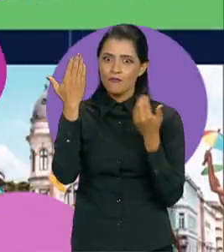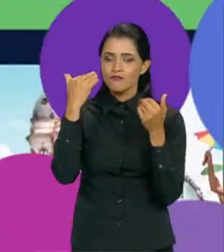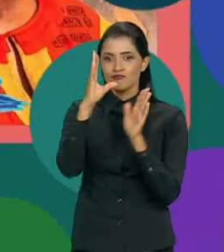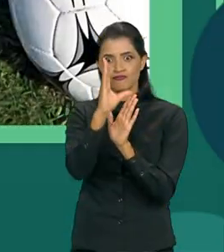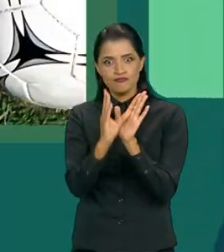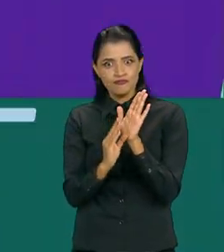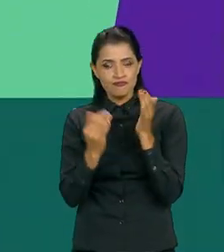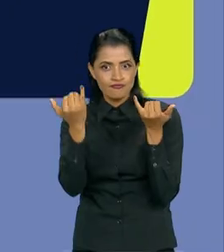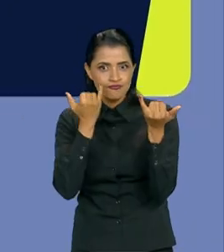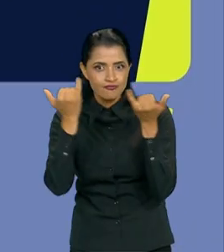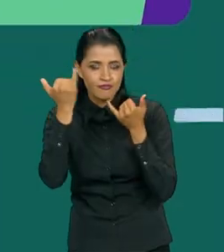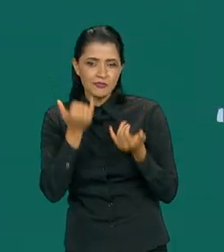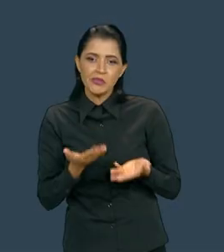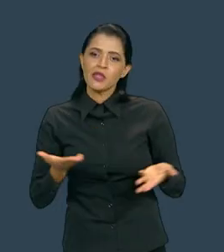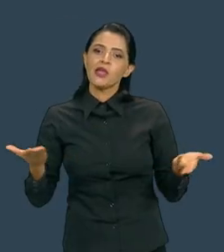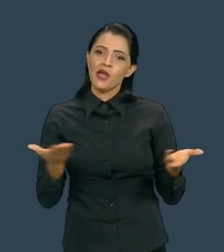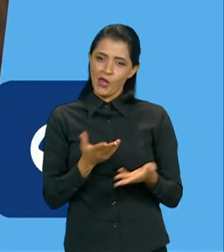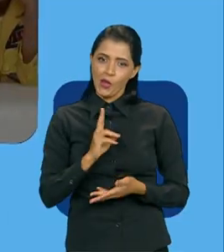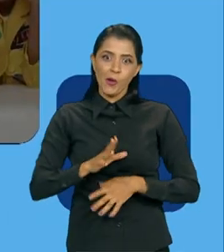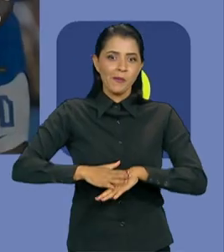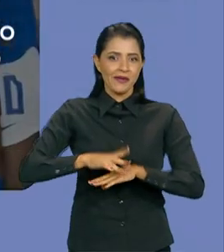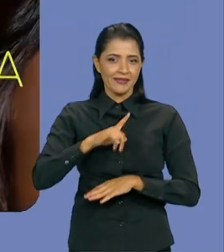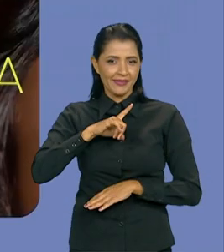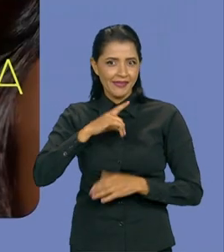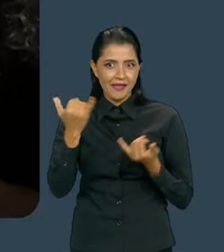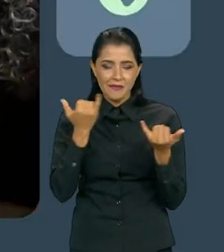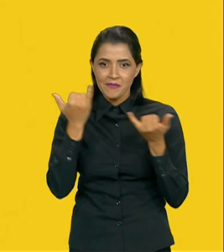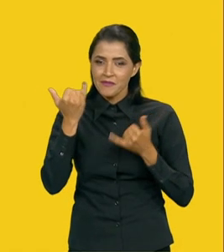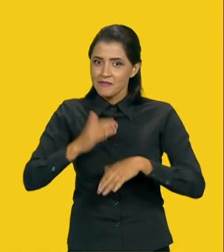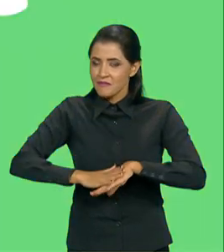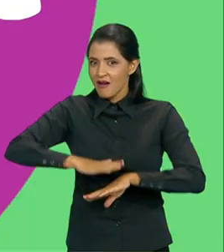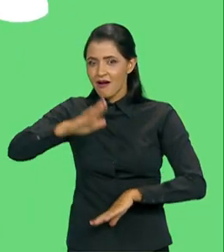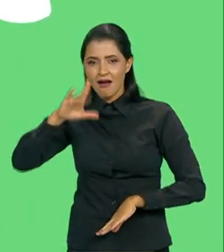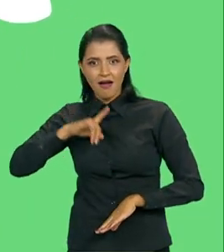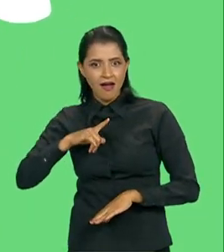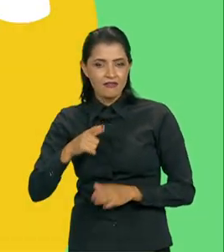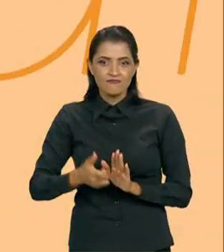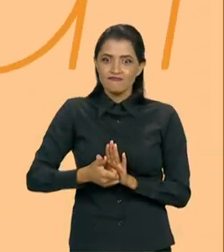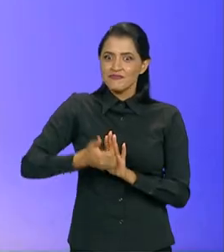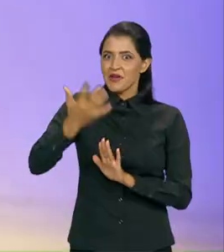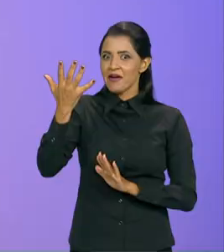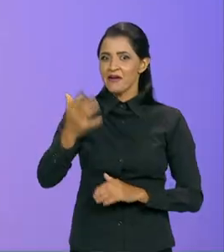Agora, ainda mais, muito mais plural.